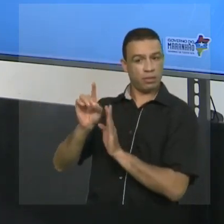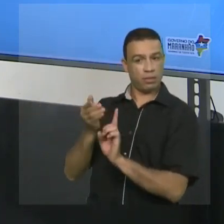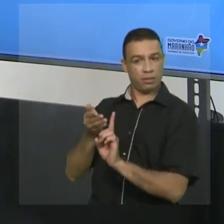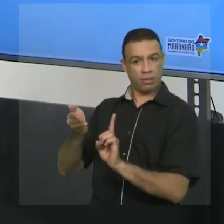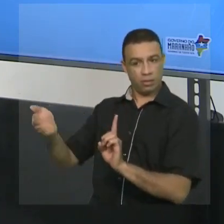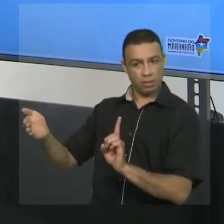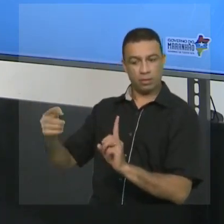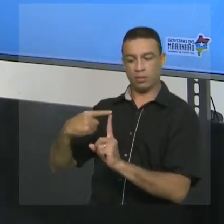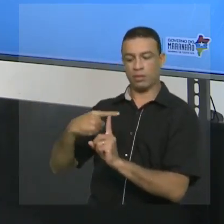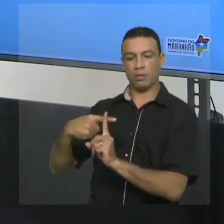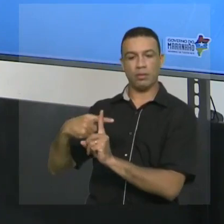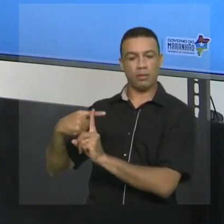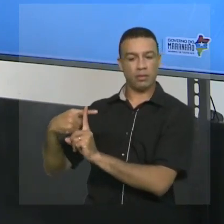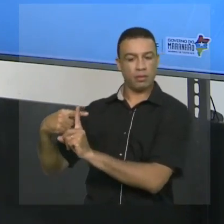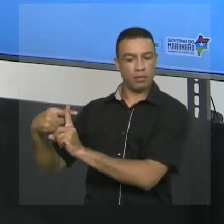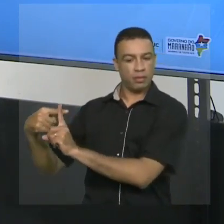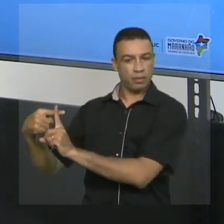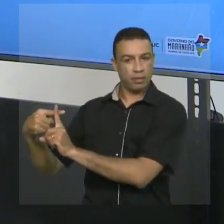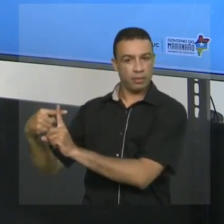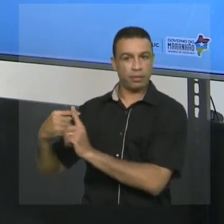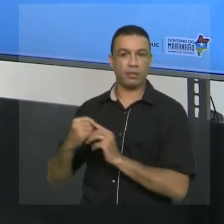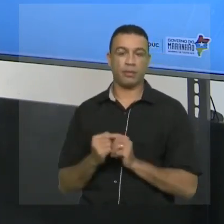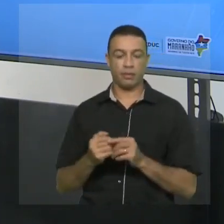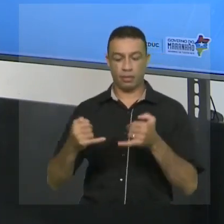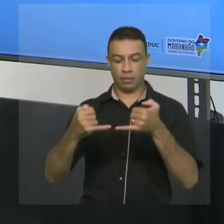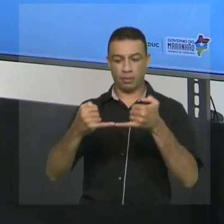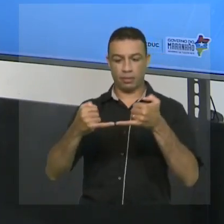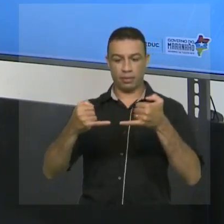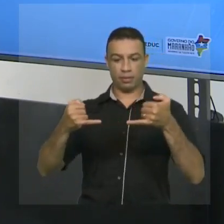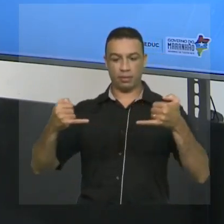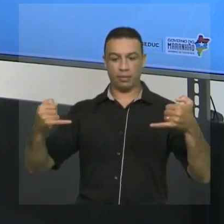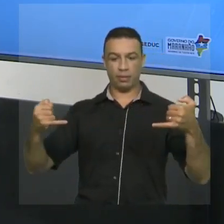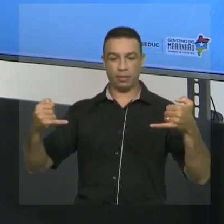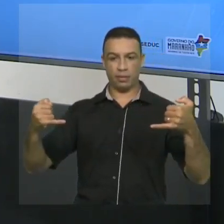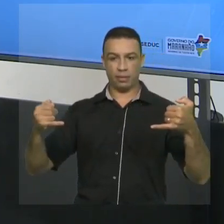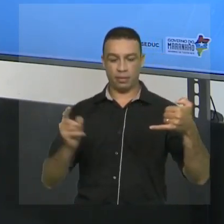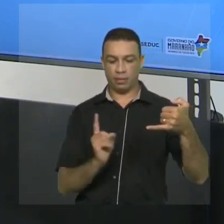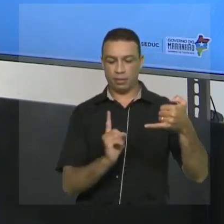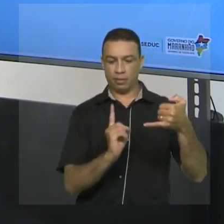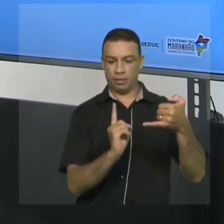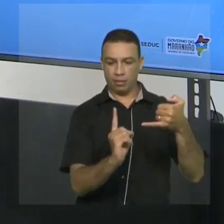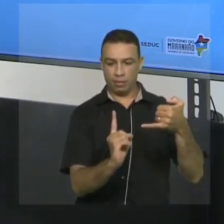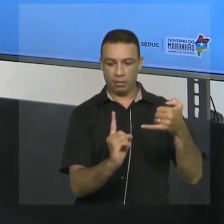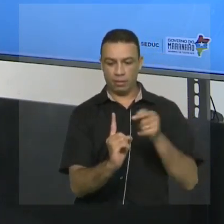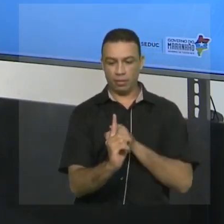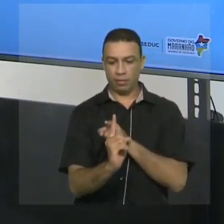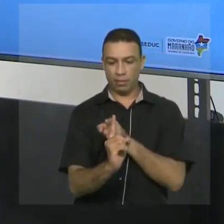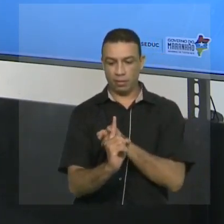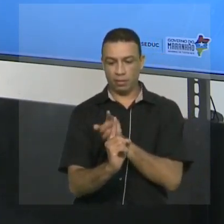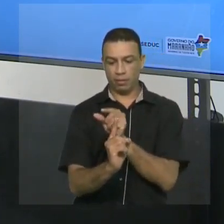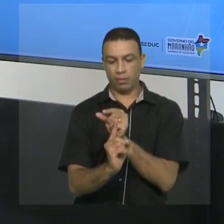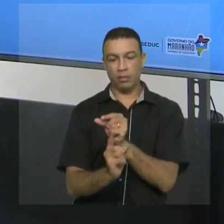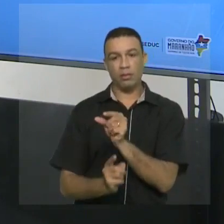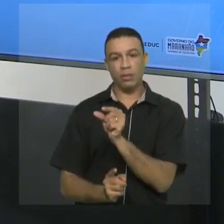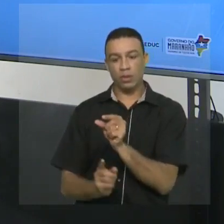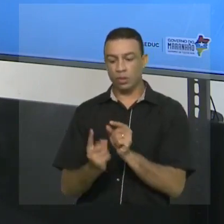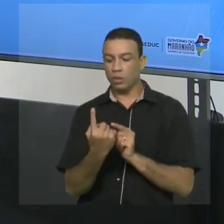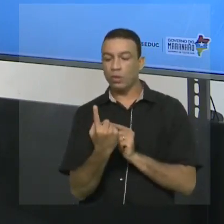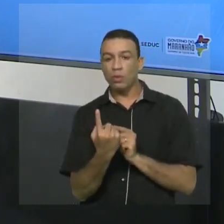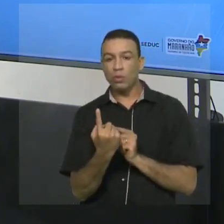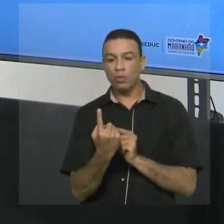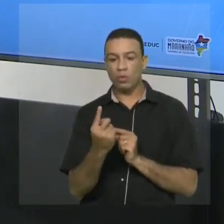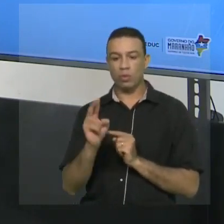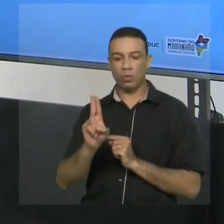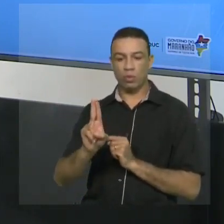positivos. Aqui nessa minha reta, eu coloquei que cada espaço desse vale uma unidade.